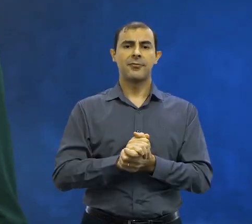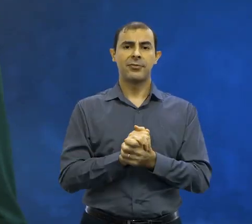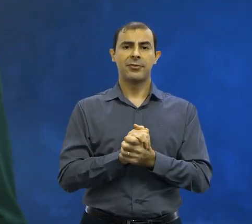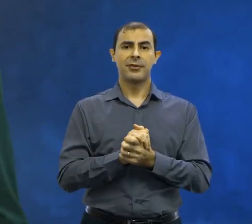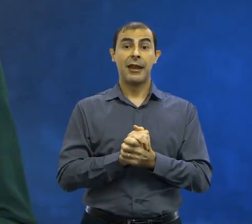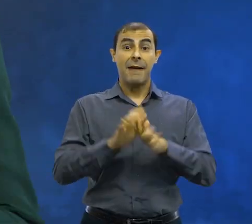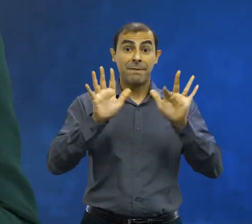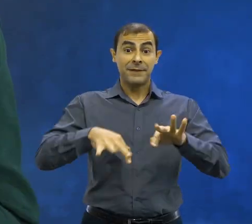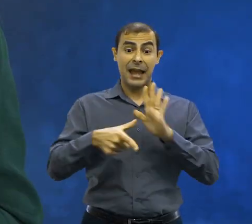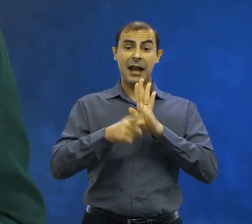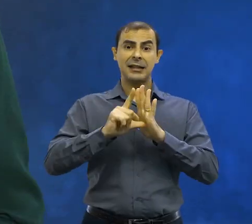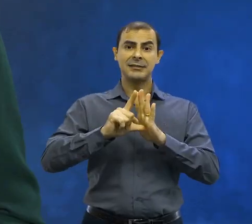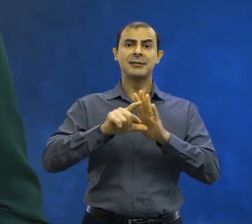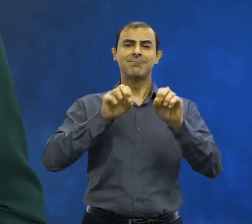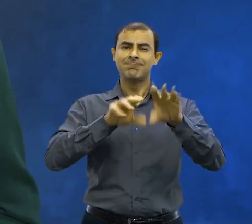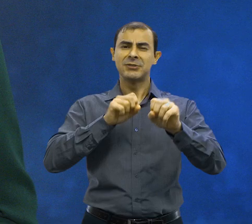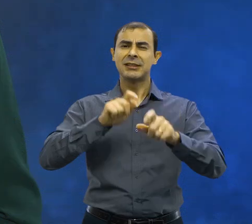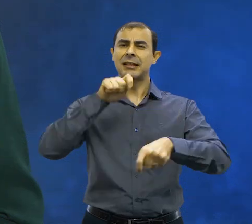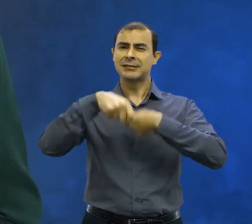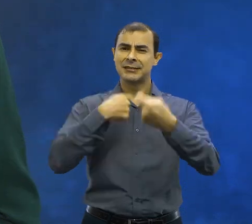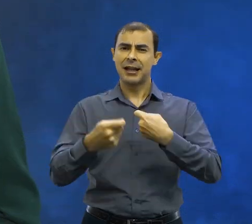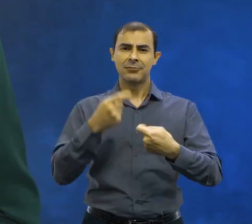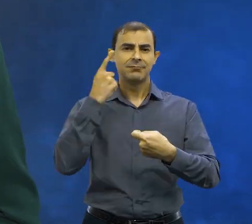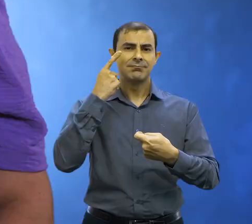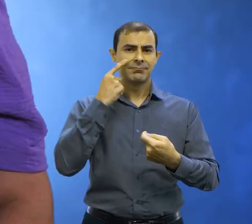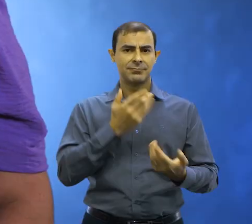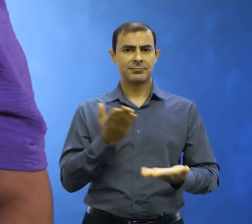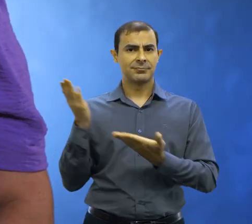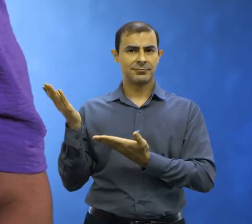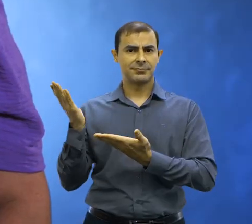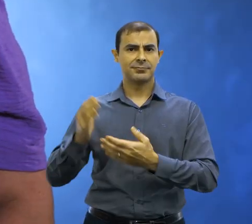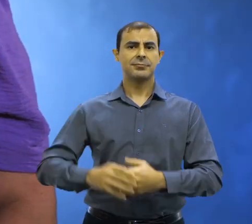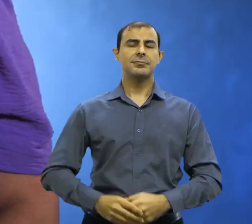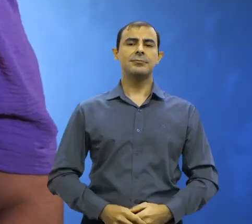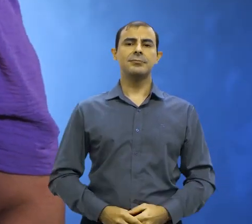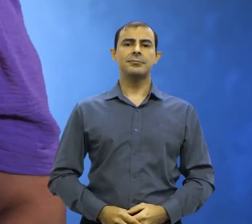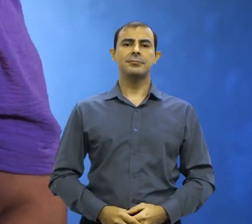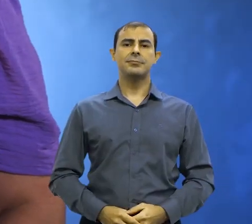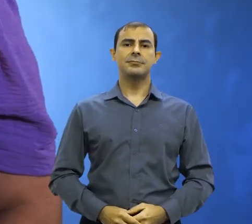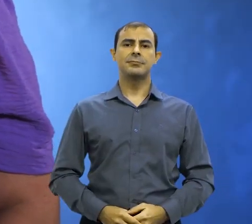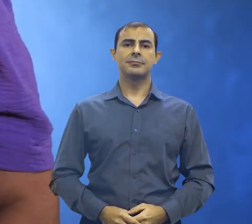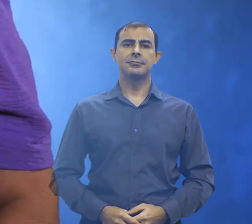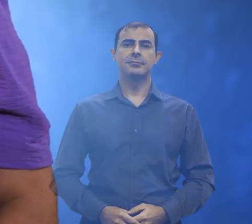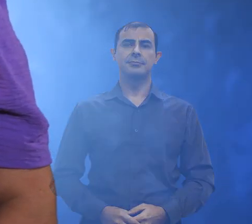Antes de encerrar, vamos ensinar cinco sinais. Surdo